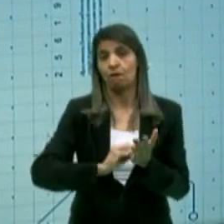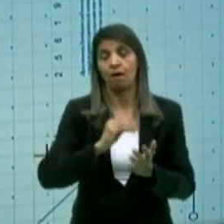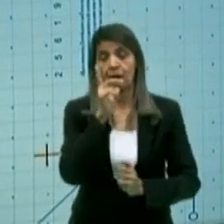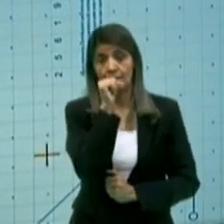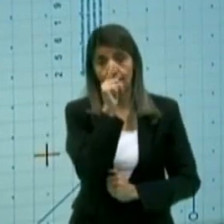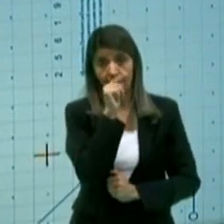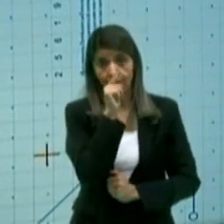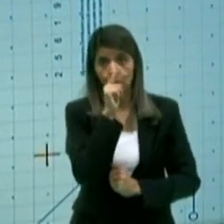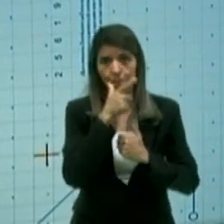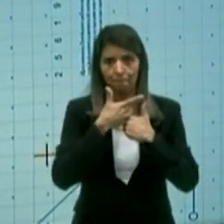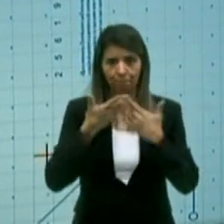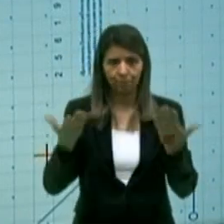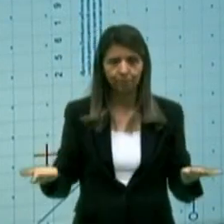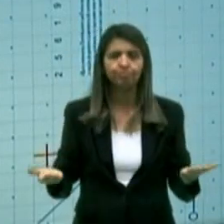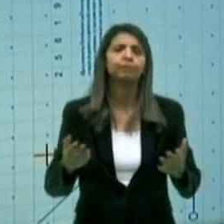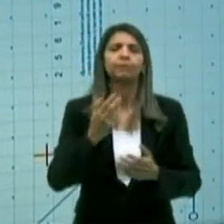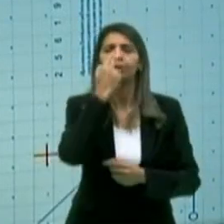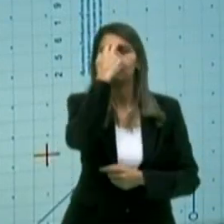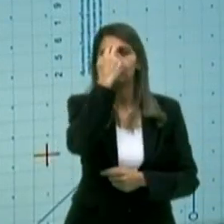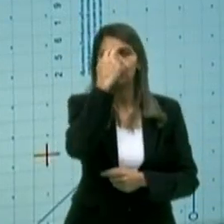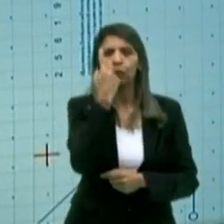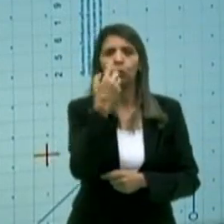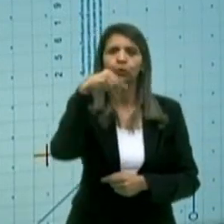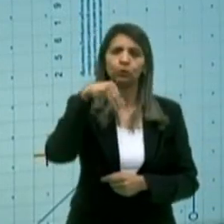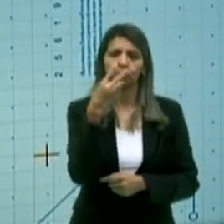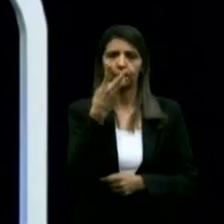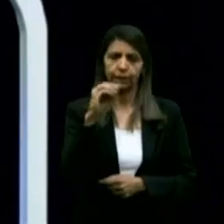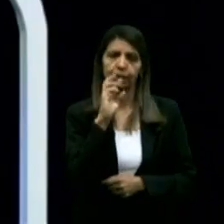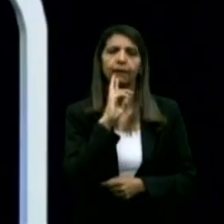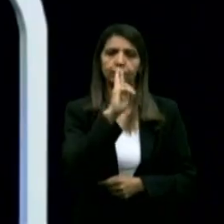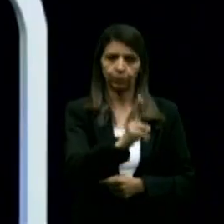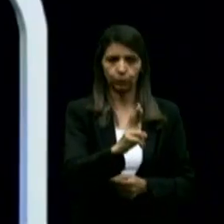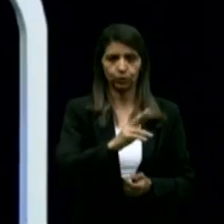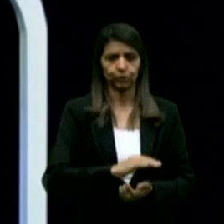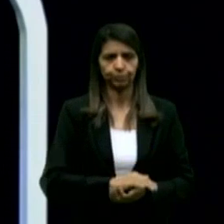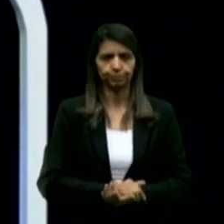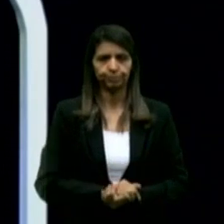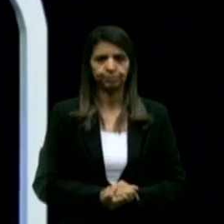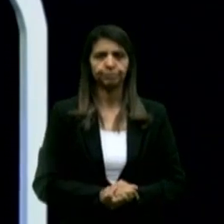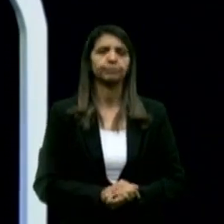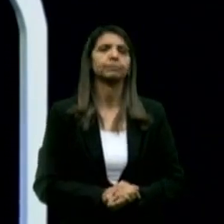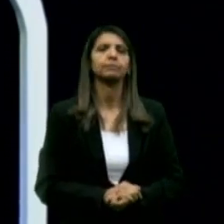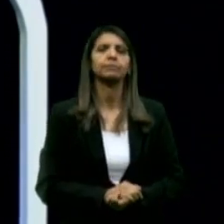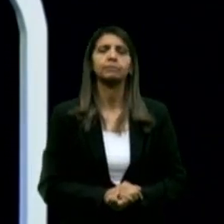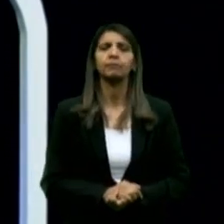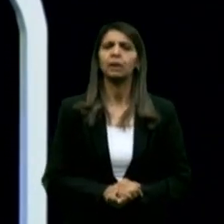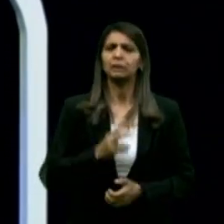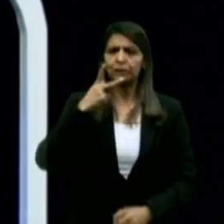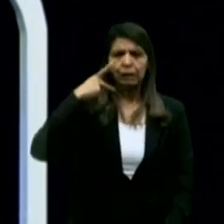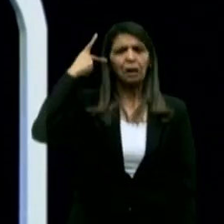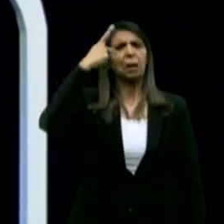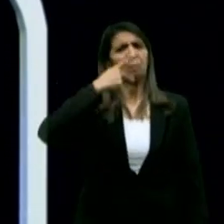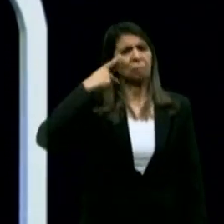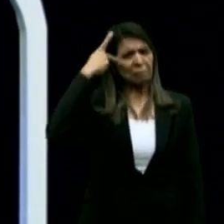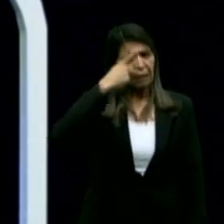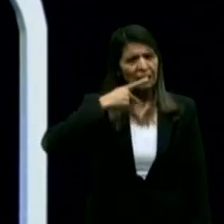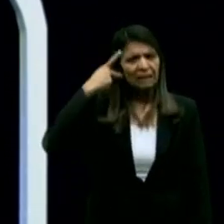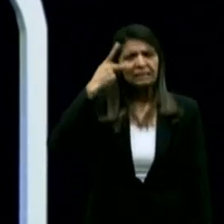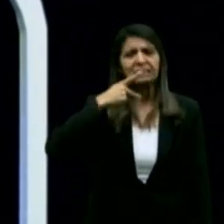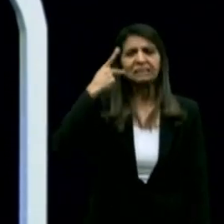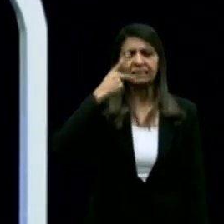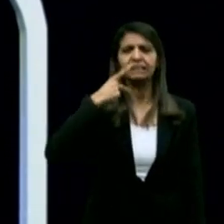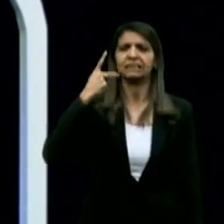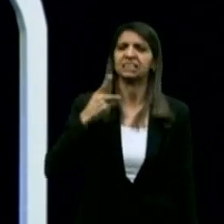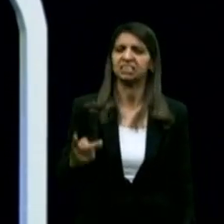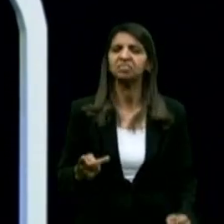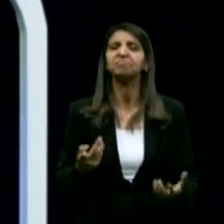Candidato Nilvan, o tem 1 minuto e 30 para essa resposta. Nós temos na Paraíba hoje uma verdadeira paralisia em relação à